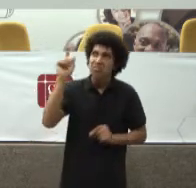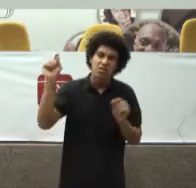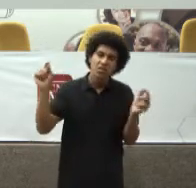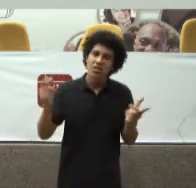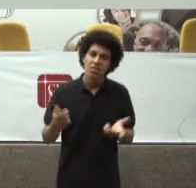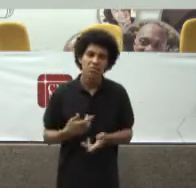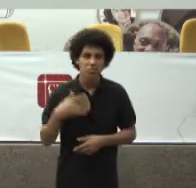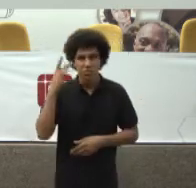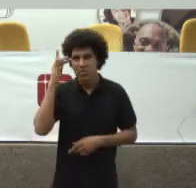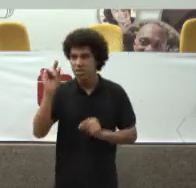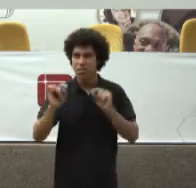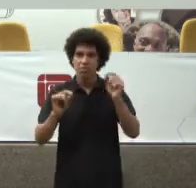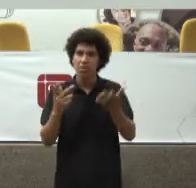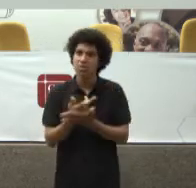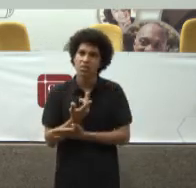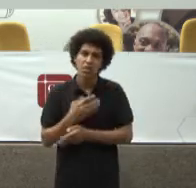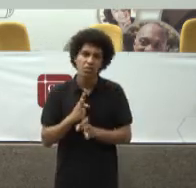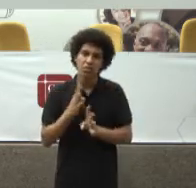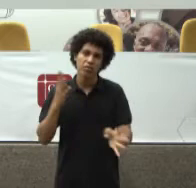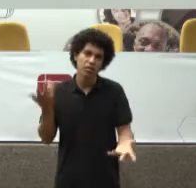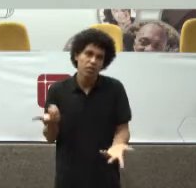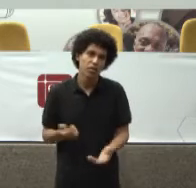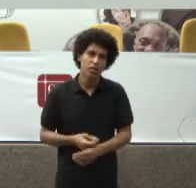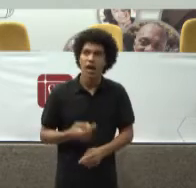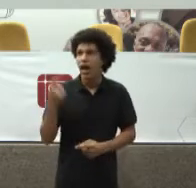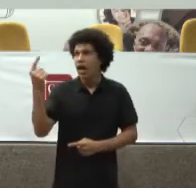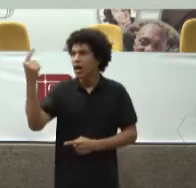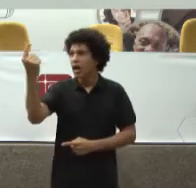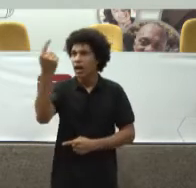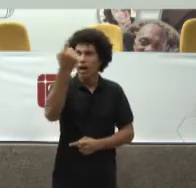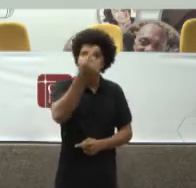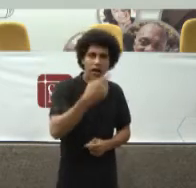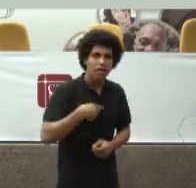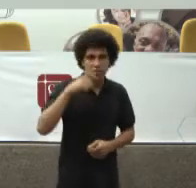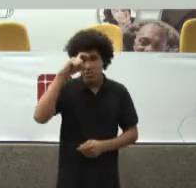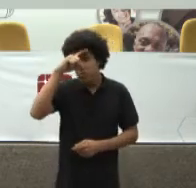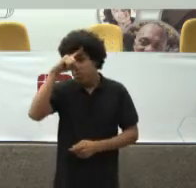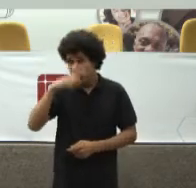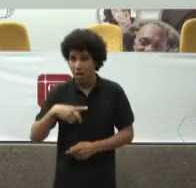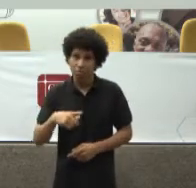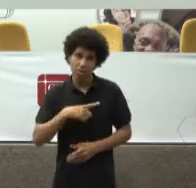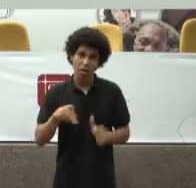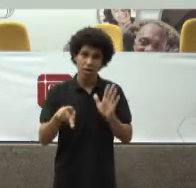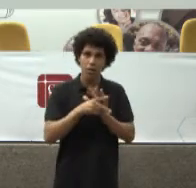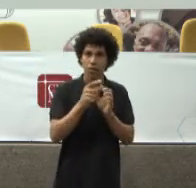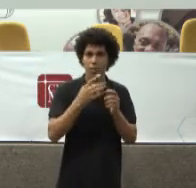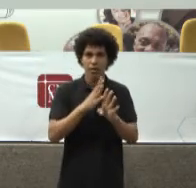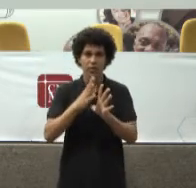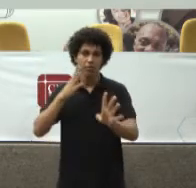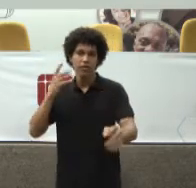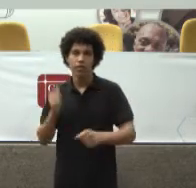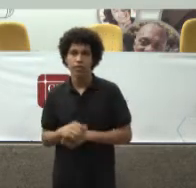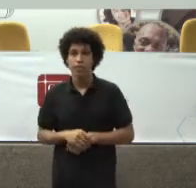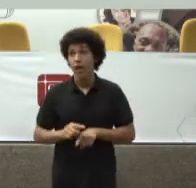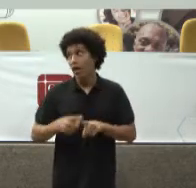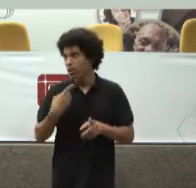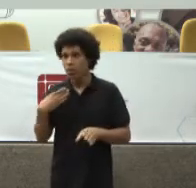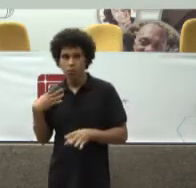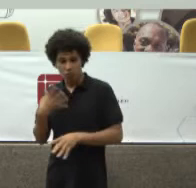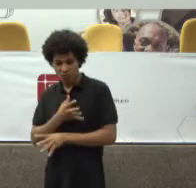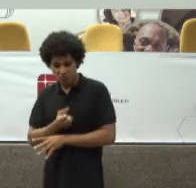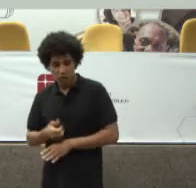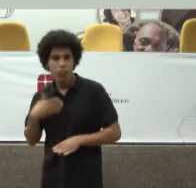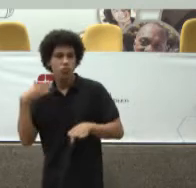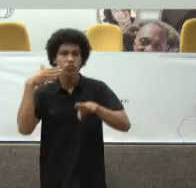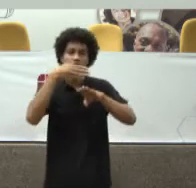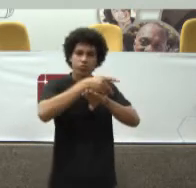Tem a sua fila E nós não sabemos O que acontece Então começamos A perguntar Para os hospitais Qual é a fila Que vocês